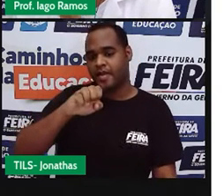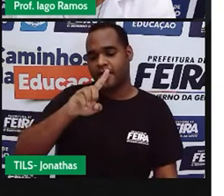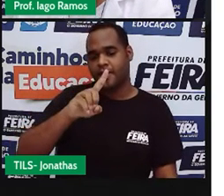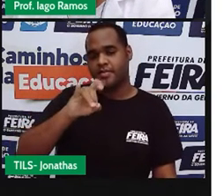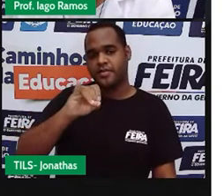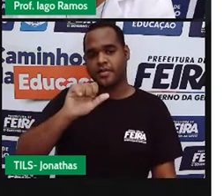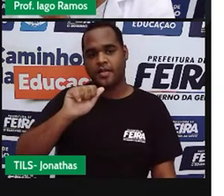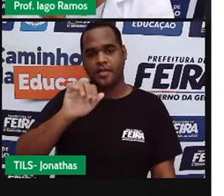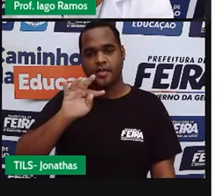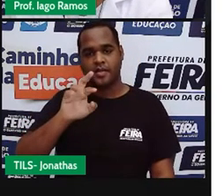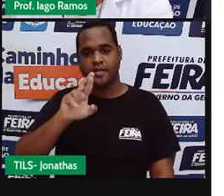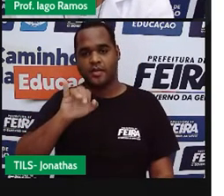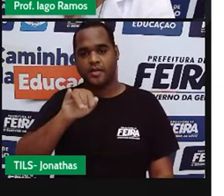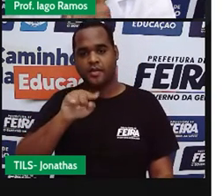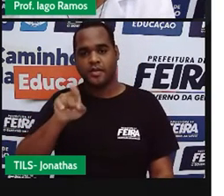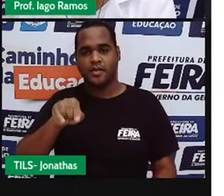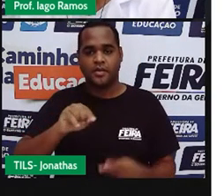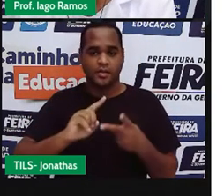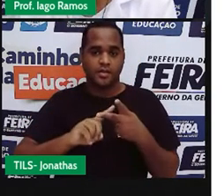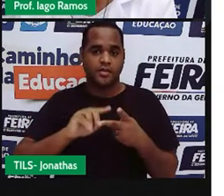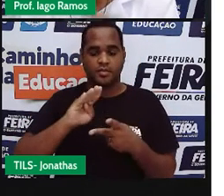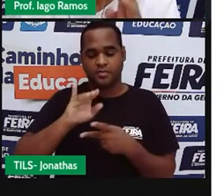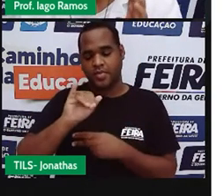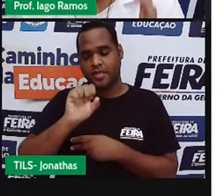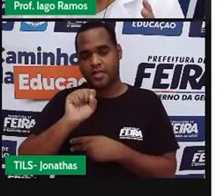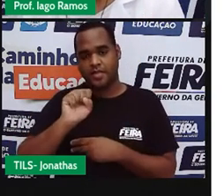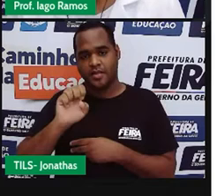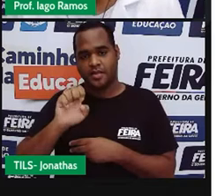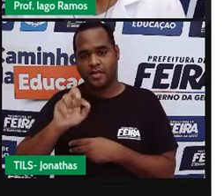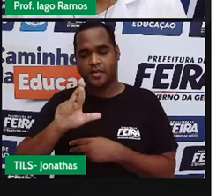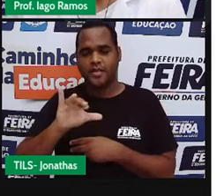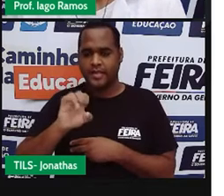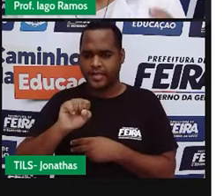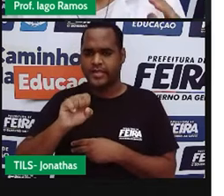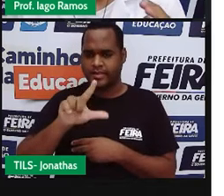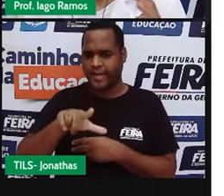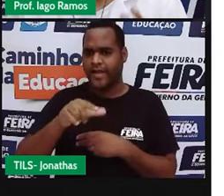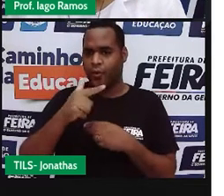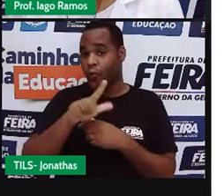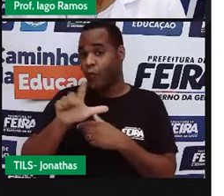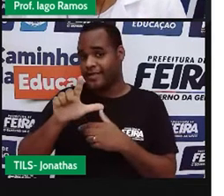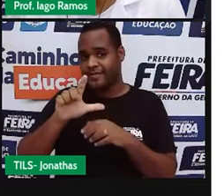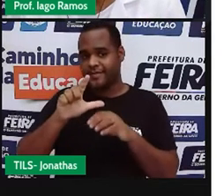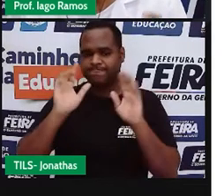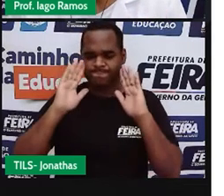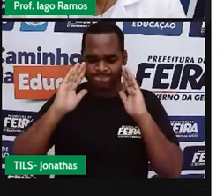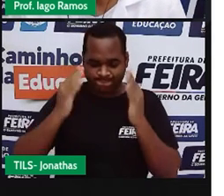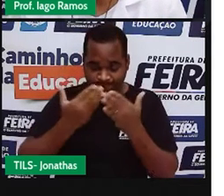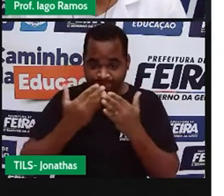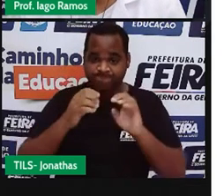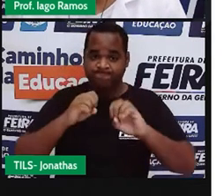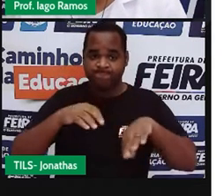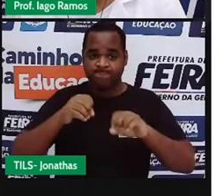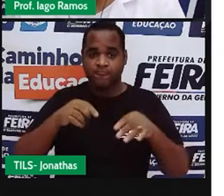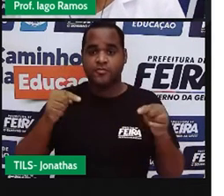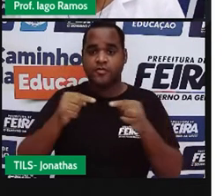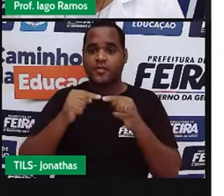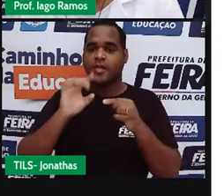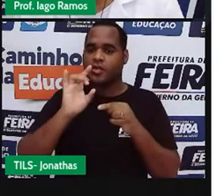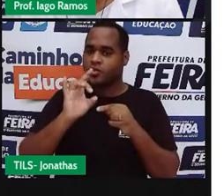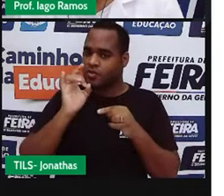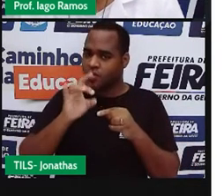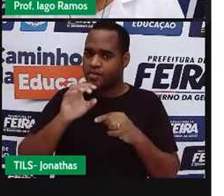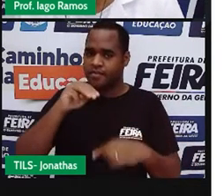tá? Ali aparece mediatriz e bissetriz, mas nessa aula, a gente vai focar apenas na